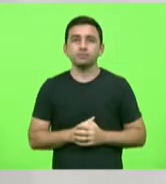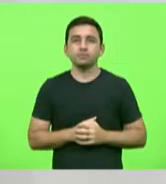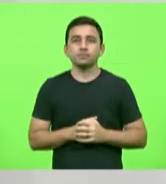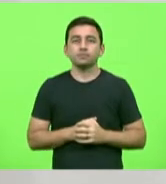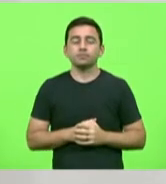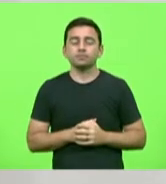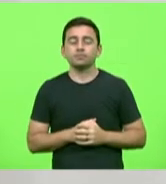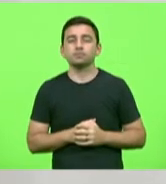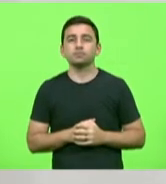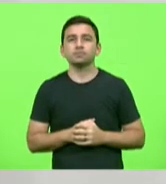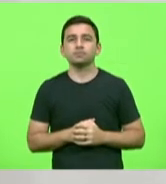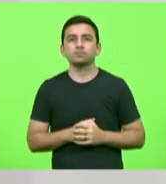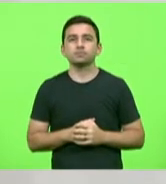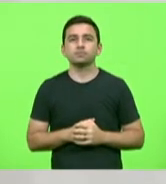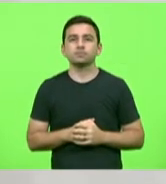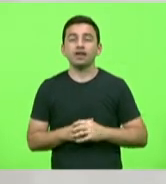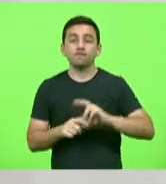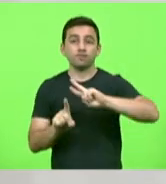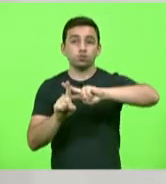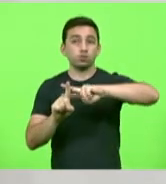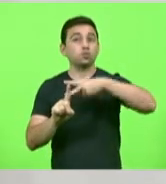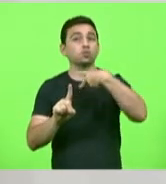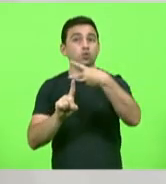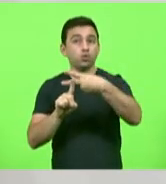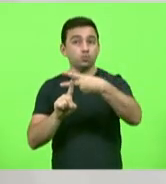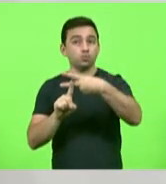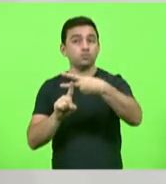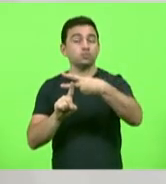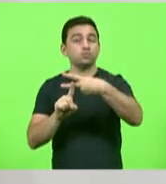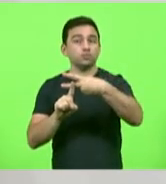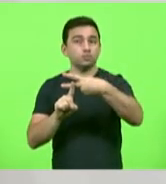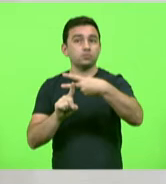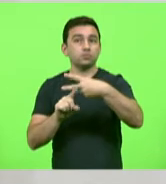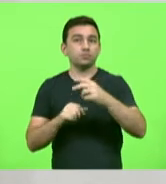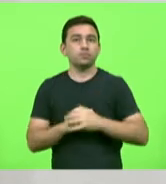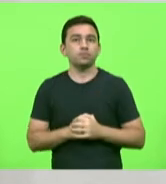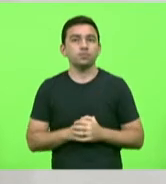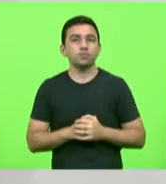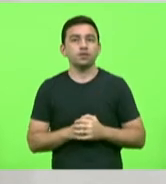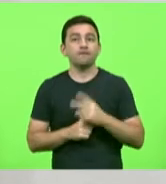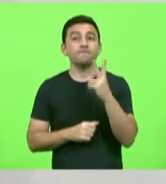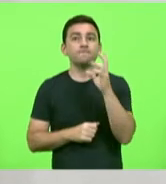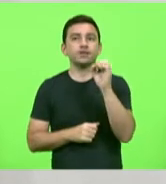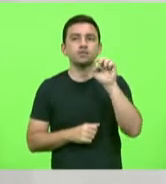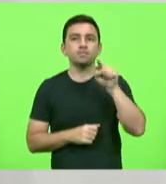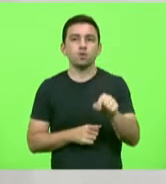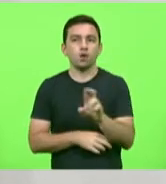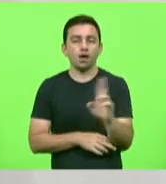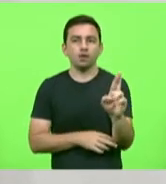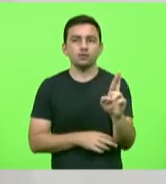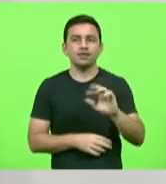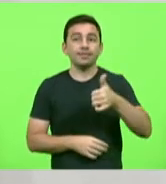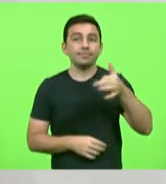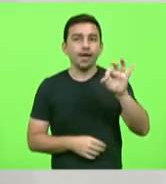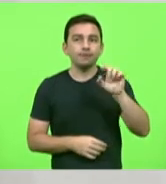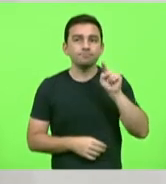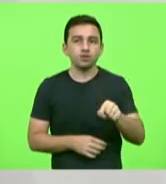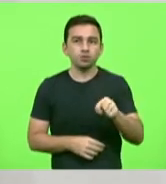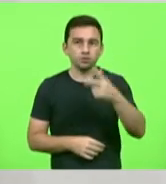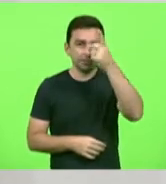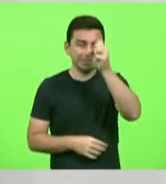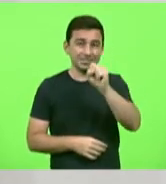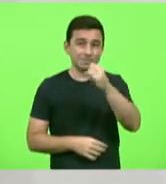no qual vai dobrar nos reincidentes 20 mil reais 10 mil reais para quem estiver